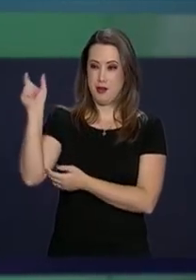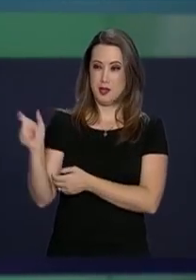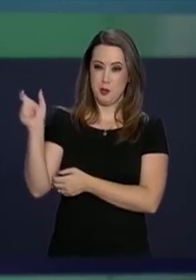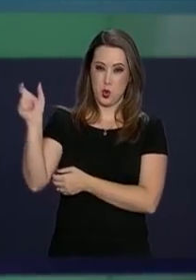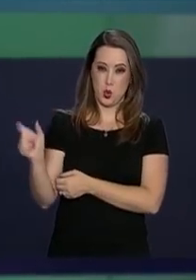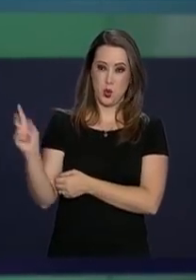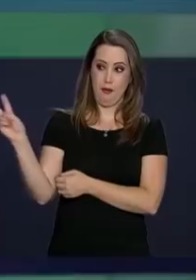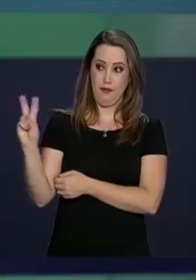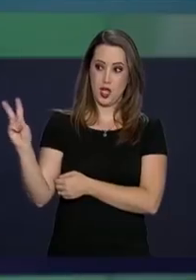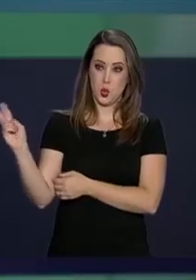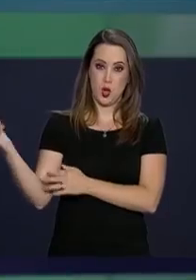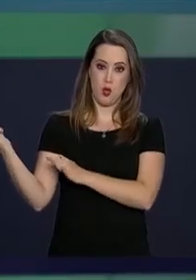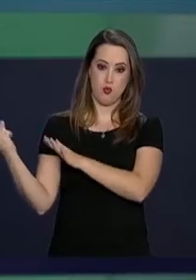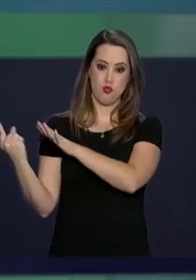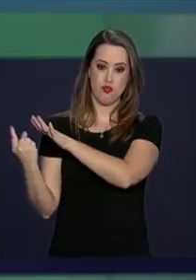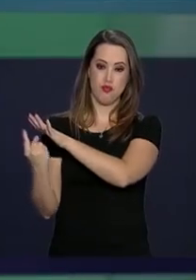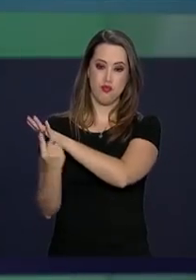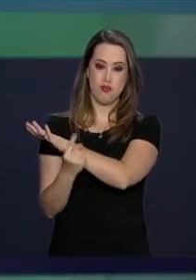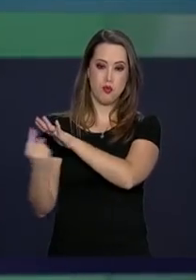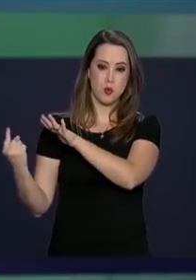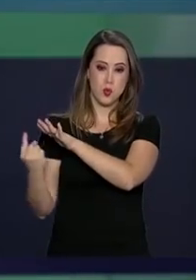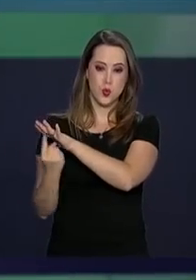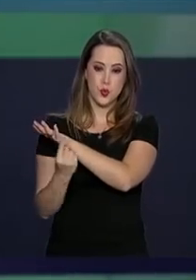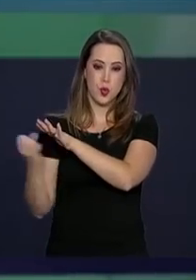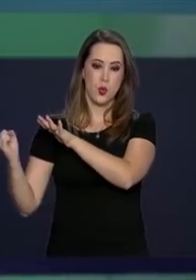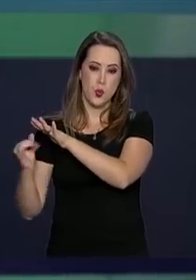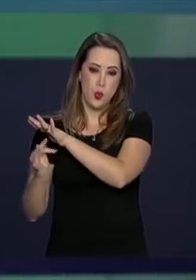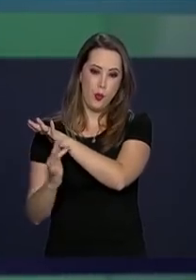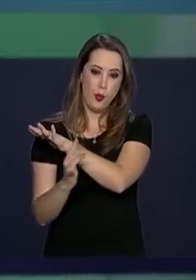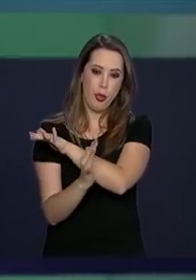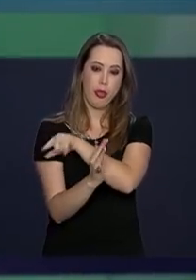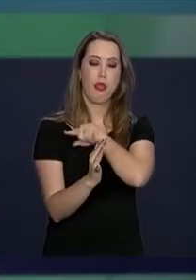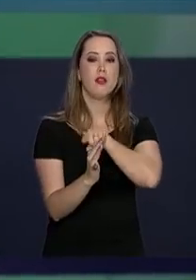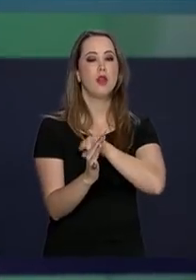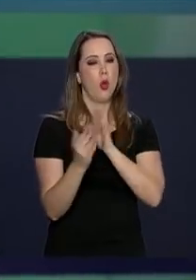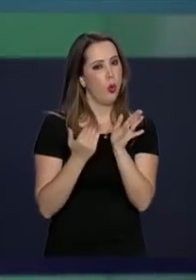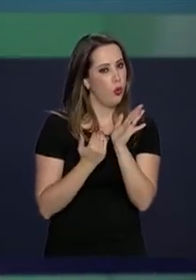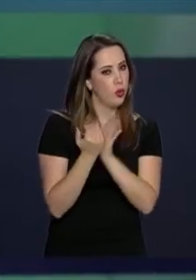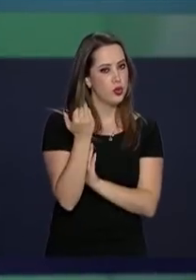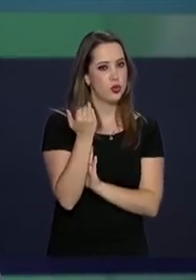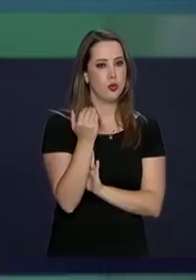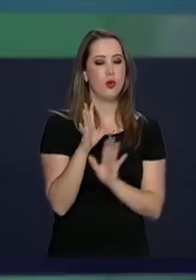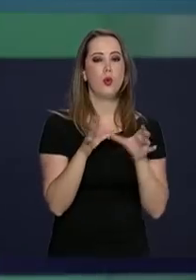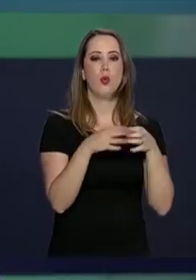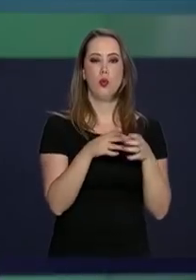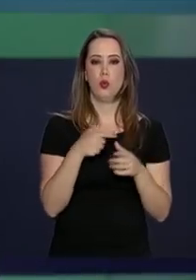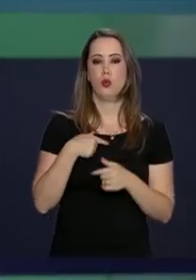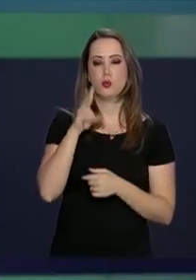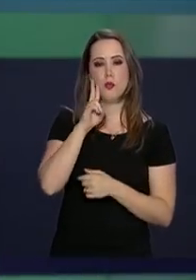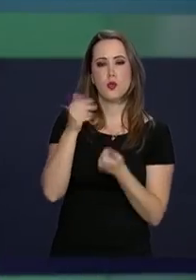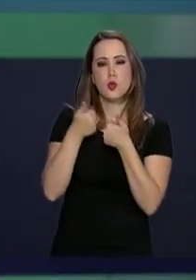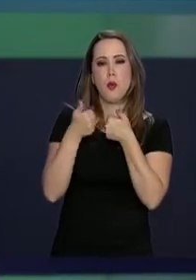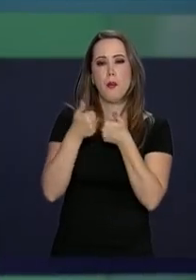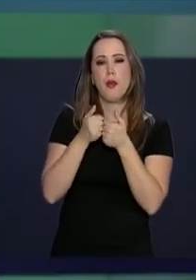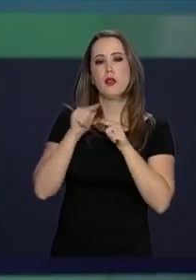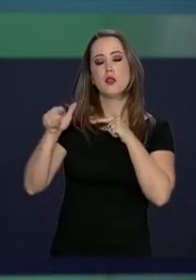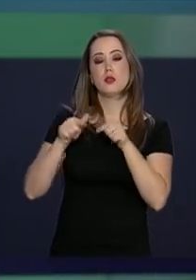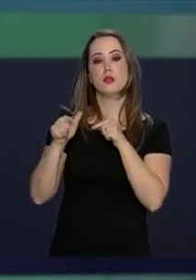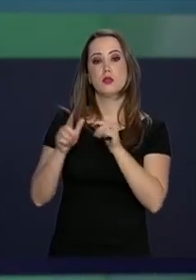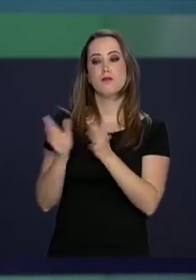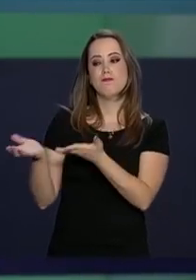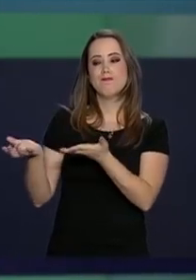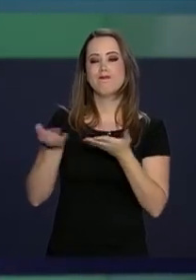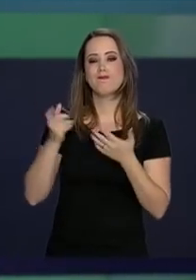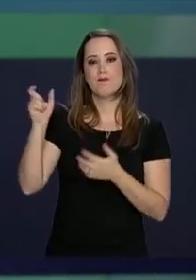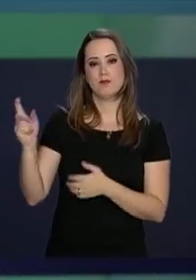vão continuar. Uma comitiva de ministros esteve no estado de Roraima nos últimos dois dias para acompanhar o trabalho das equipes que